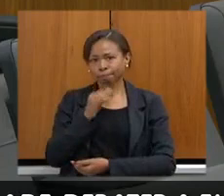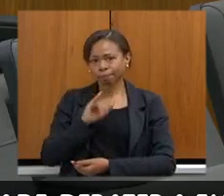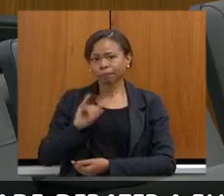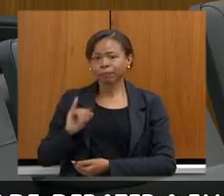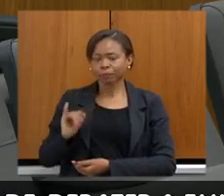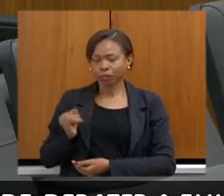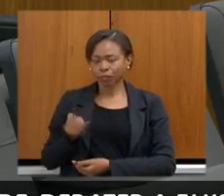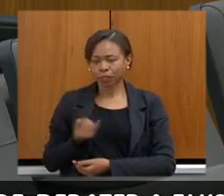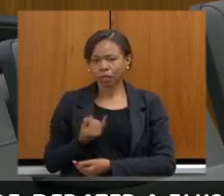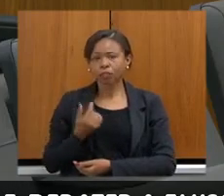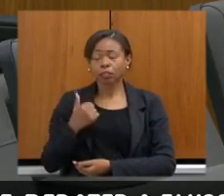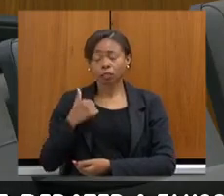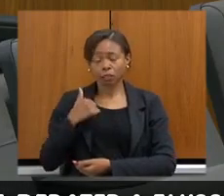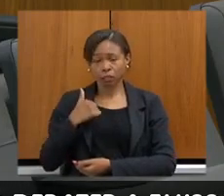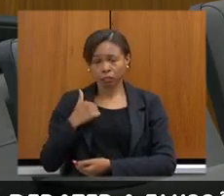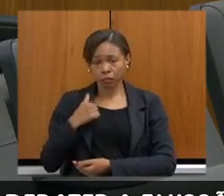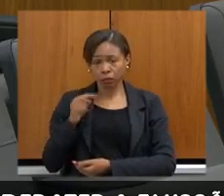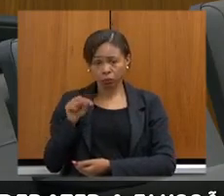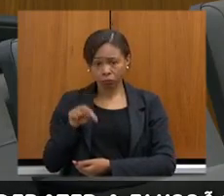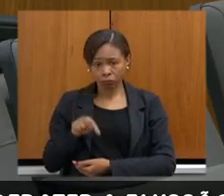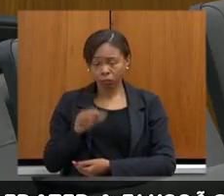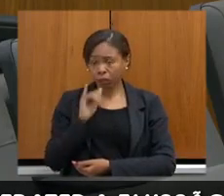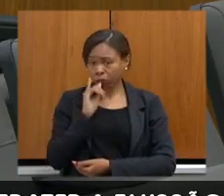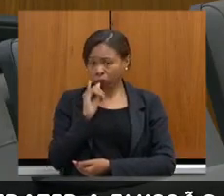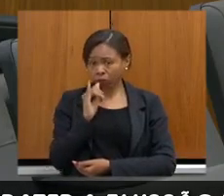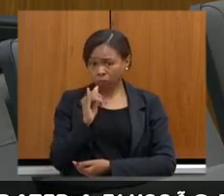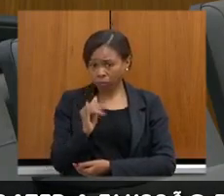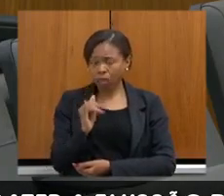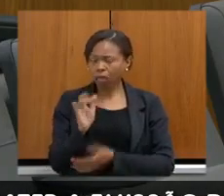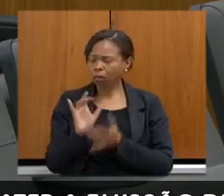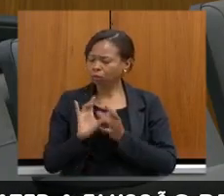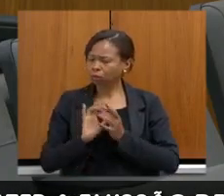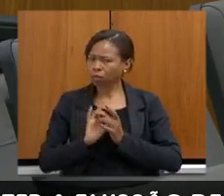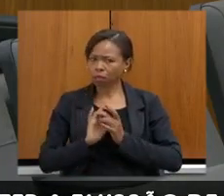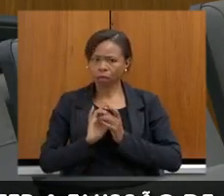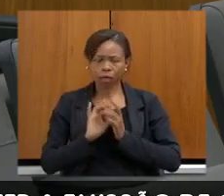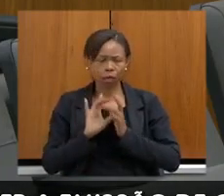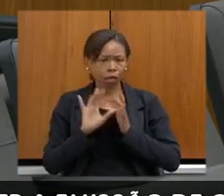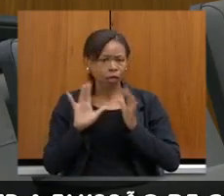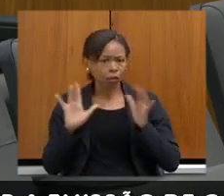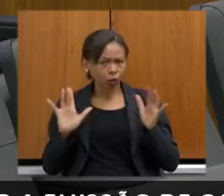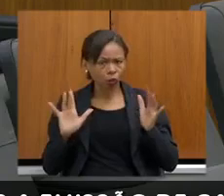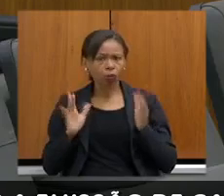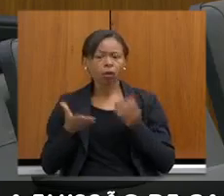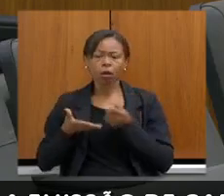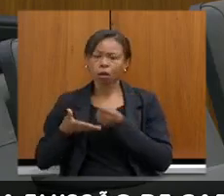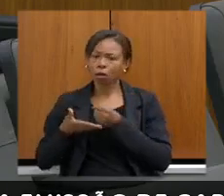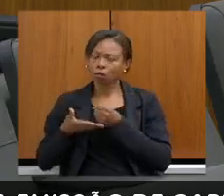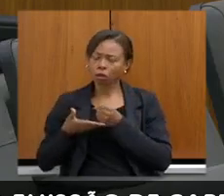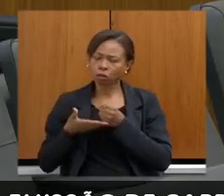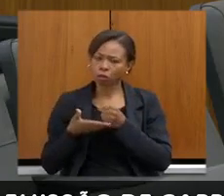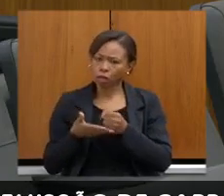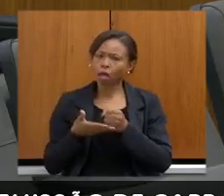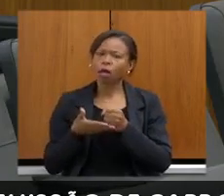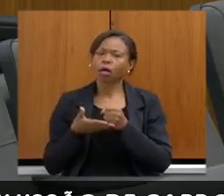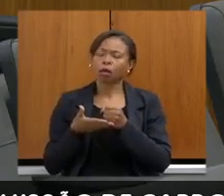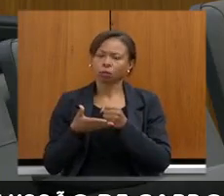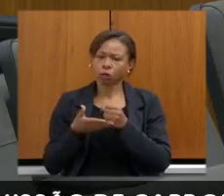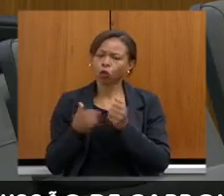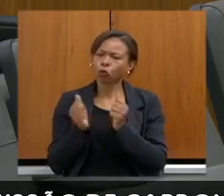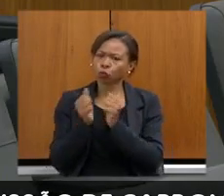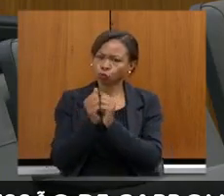e venho aqui dizer que eu estou às ordens para poder somar,